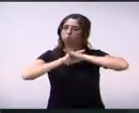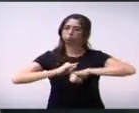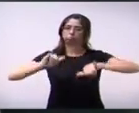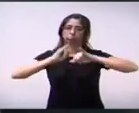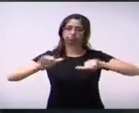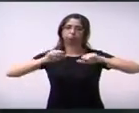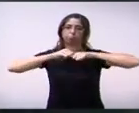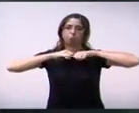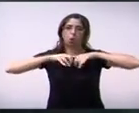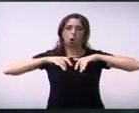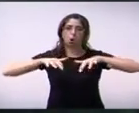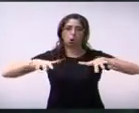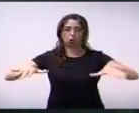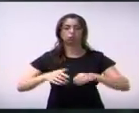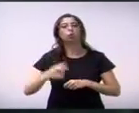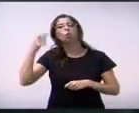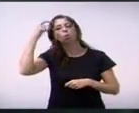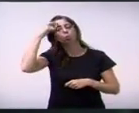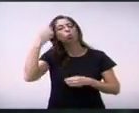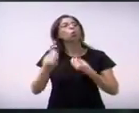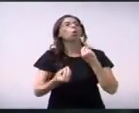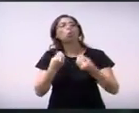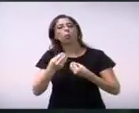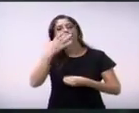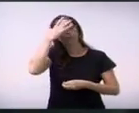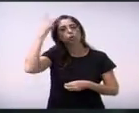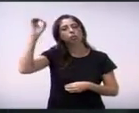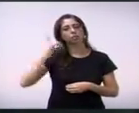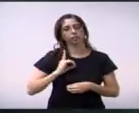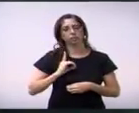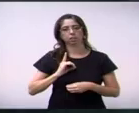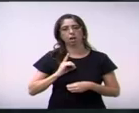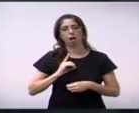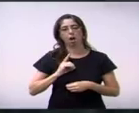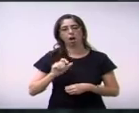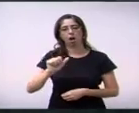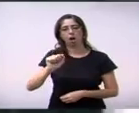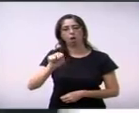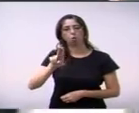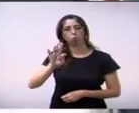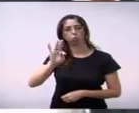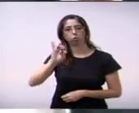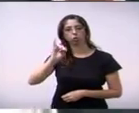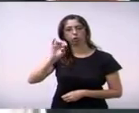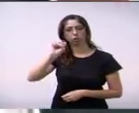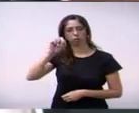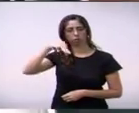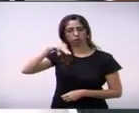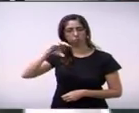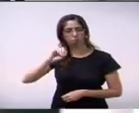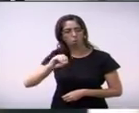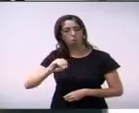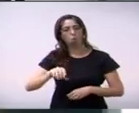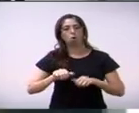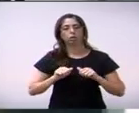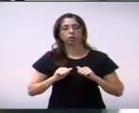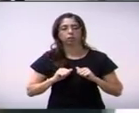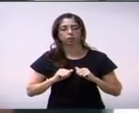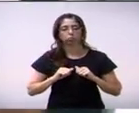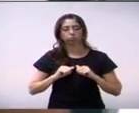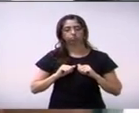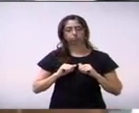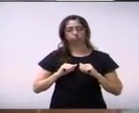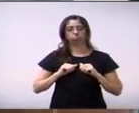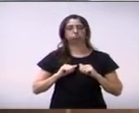trago aqui alguns dados bastante significativos e objetivos em relação ao autismo, que é uma síndrome que